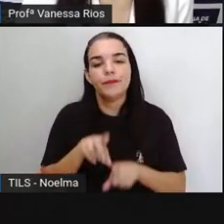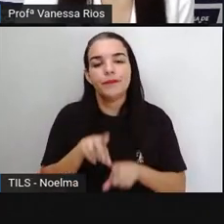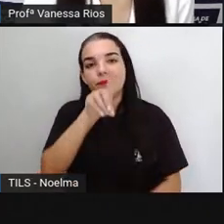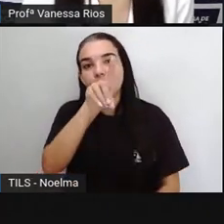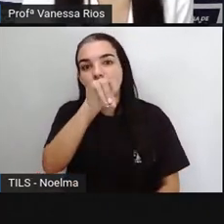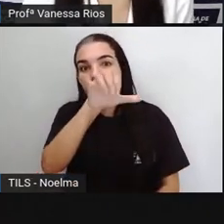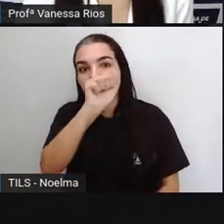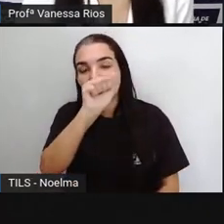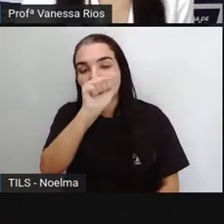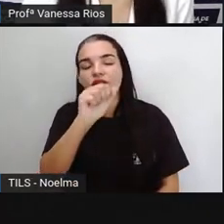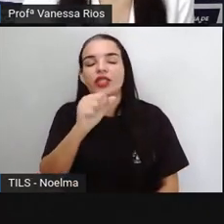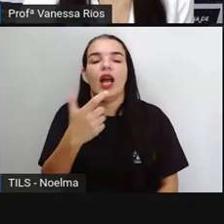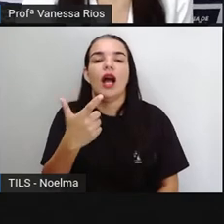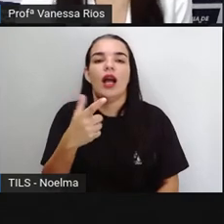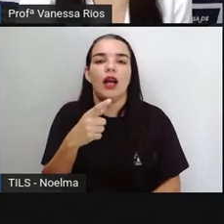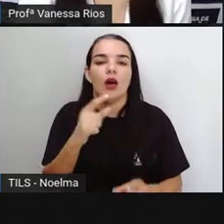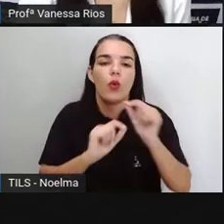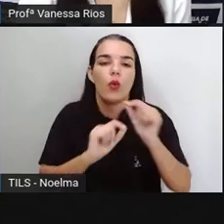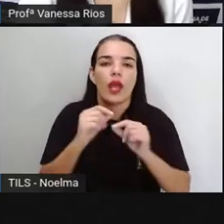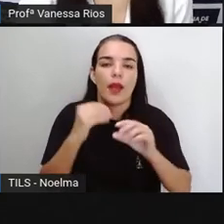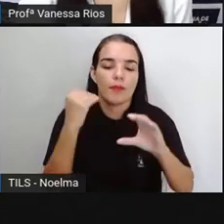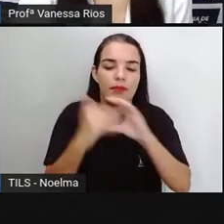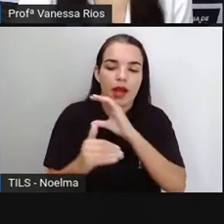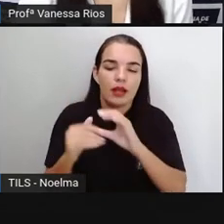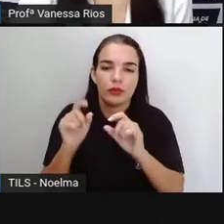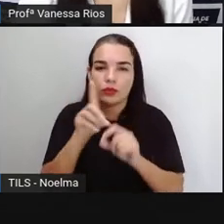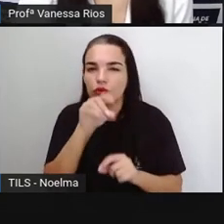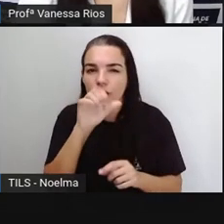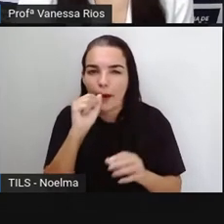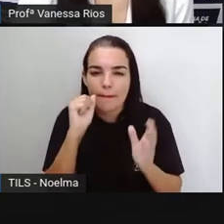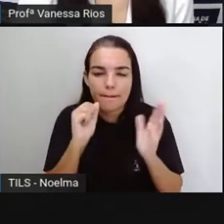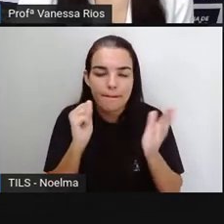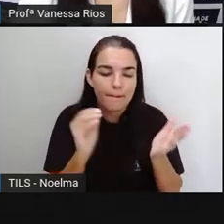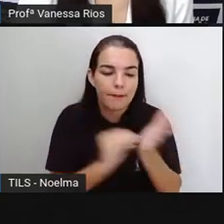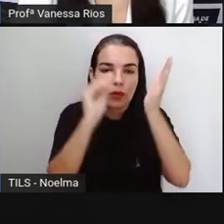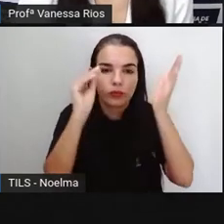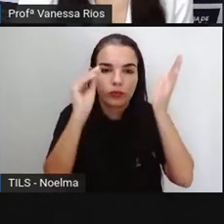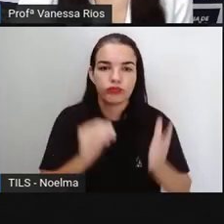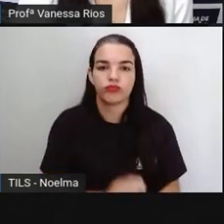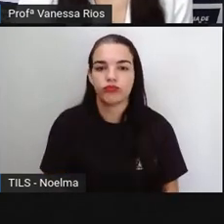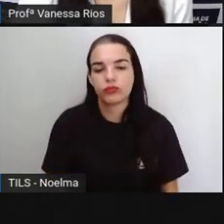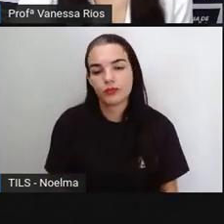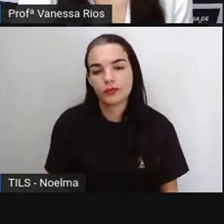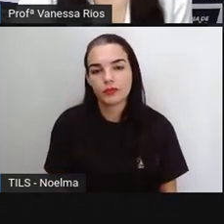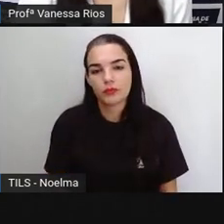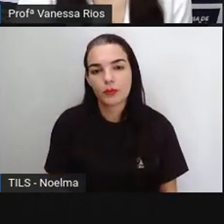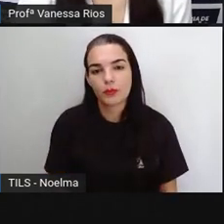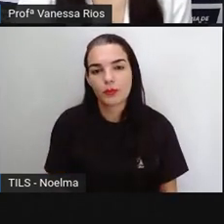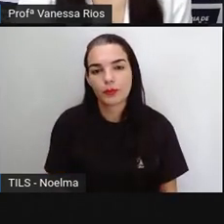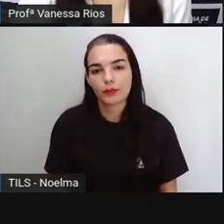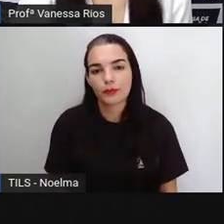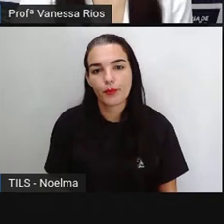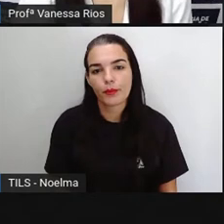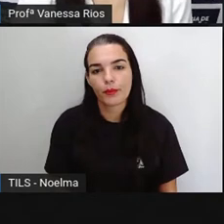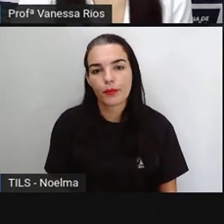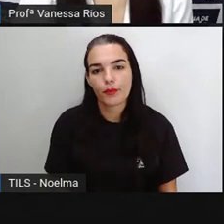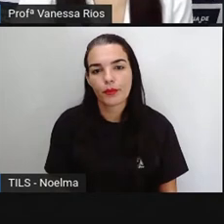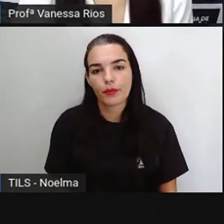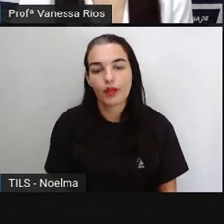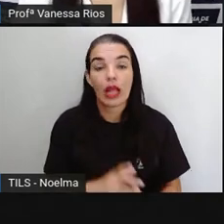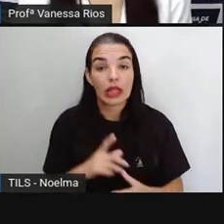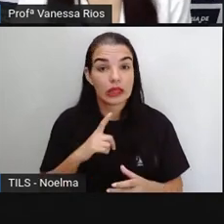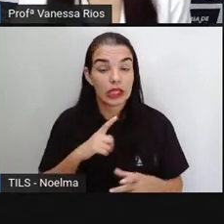na qual a reportagem foi publicada. E aí, como informações